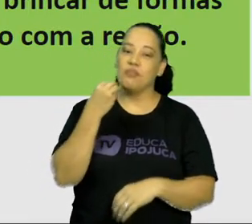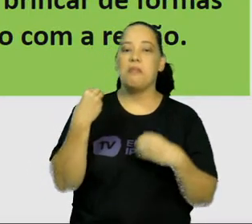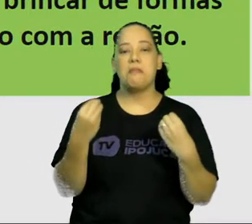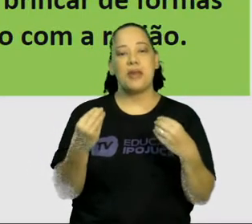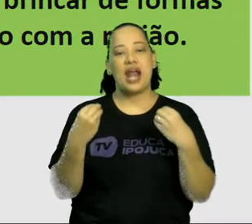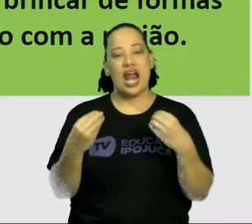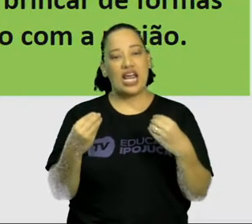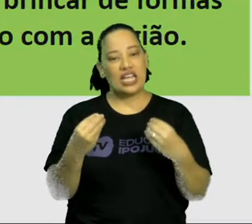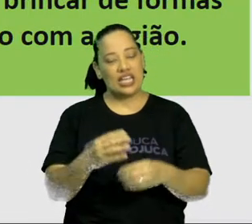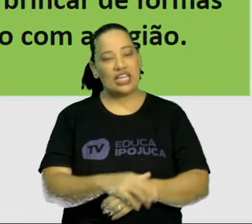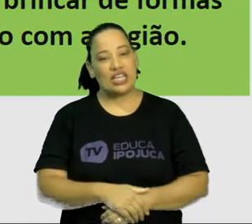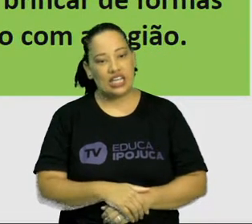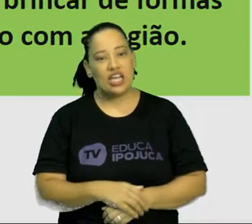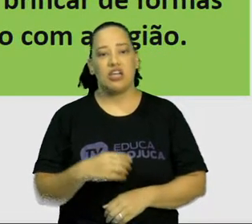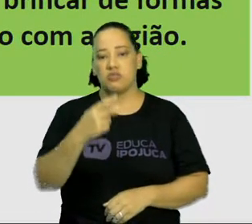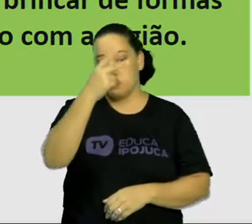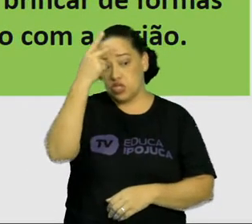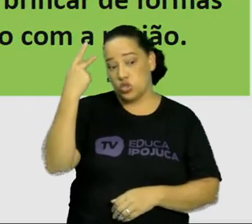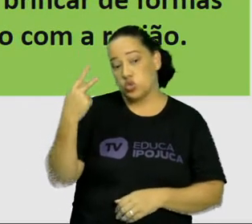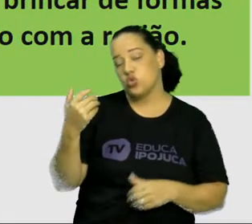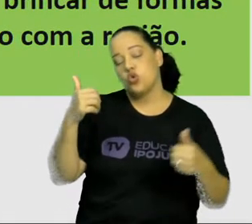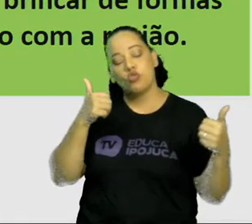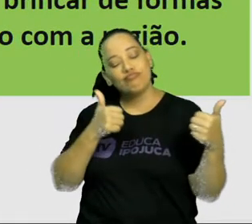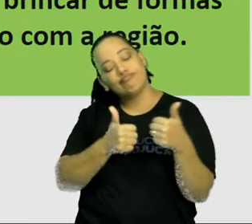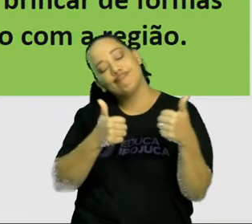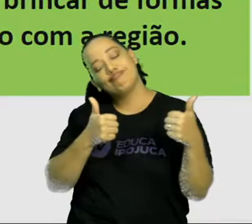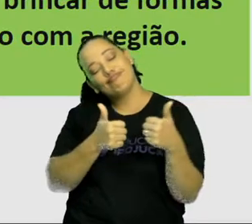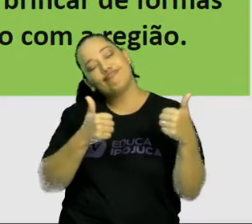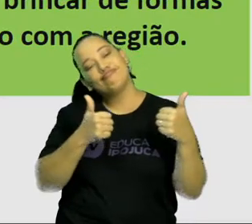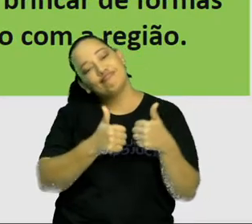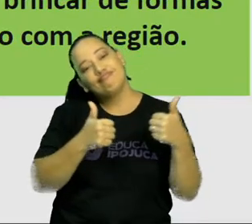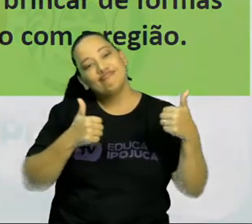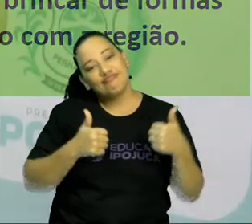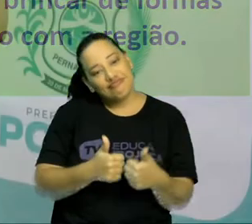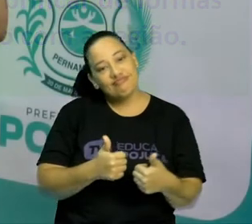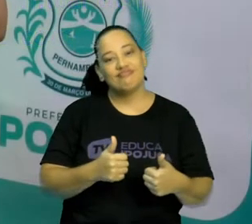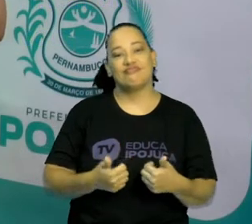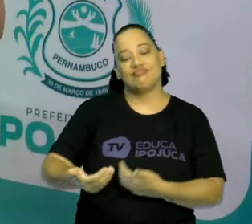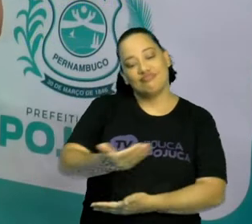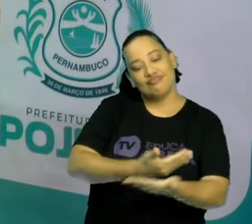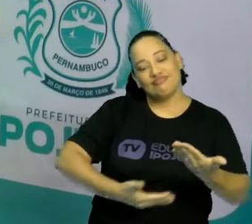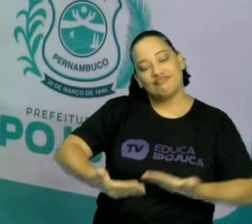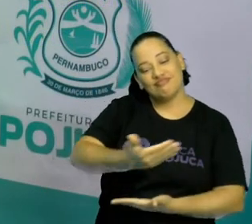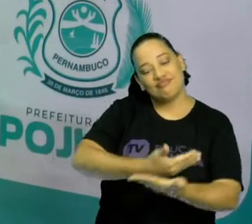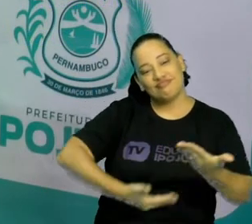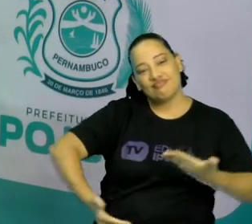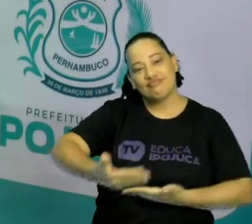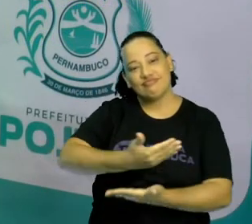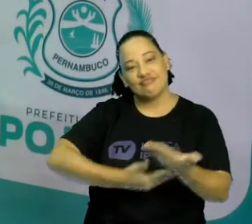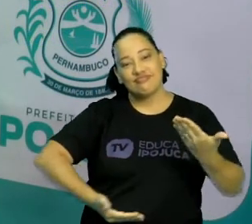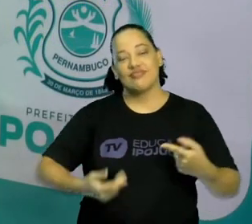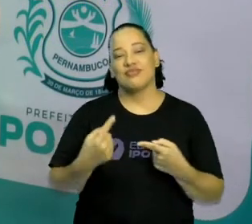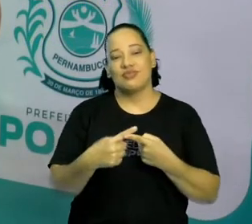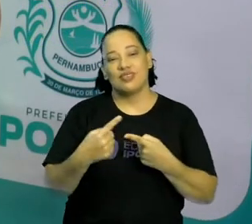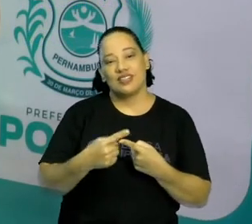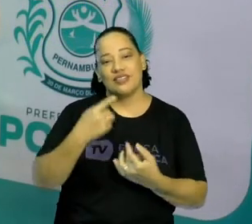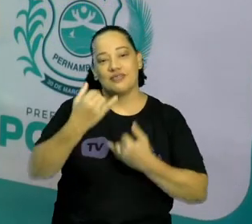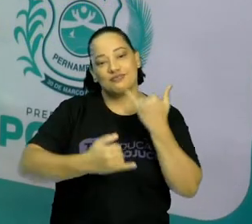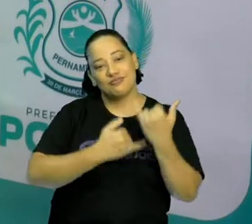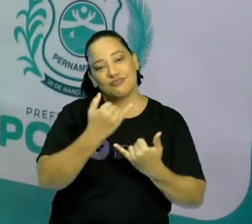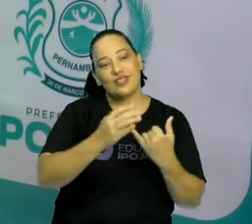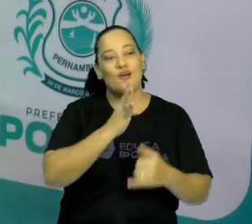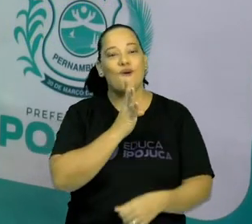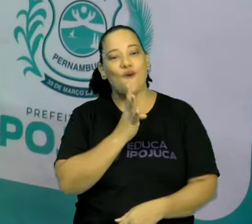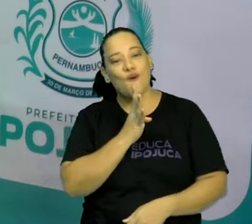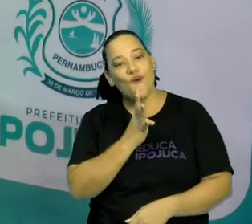aproximar as gerações. Pois é na brincadeira que as crianças conhecem, que as